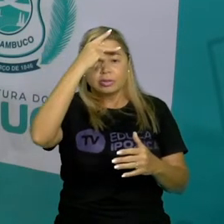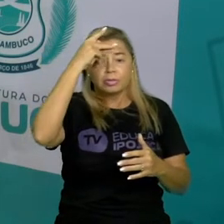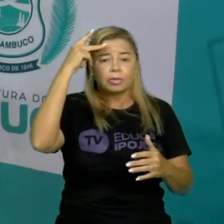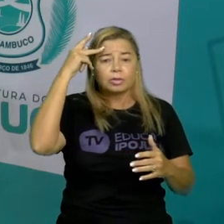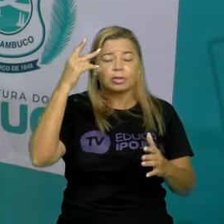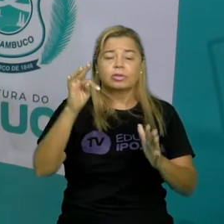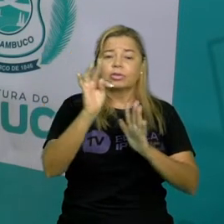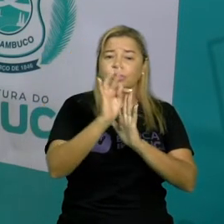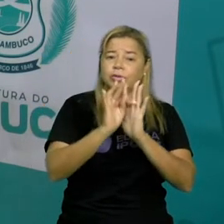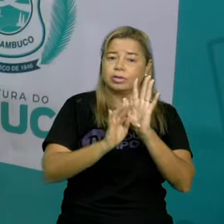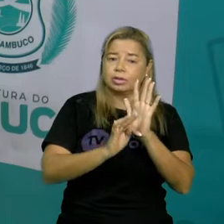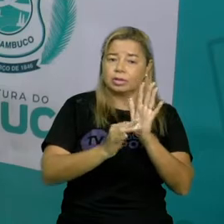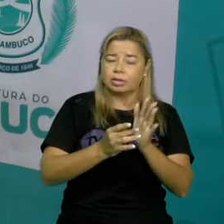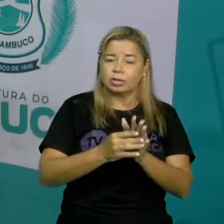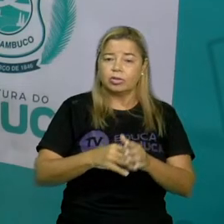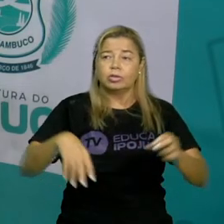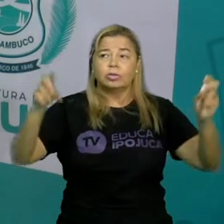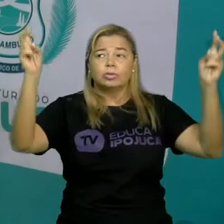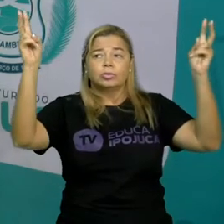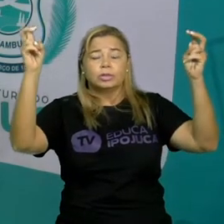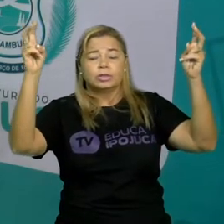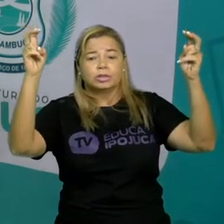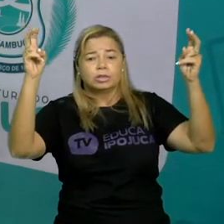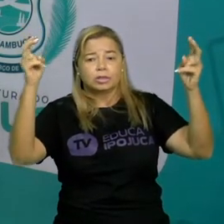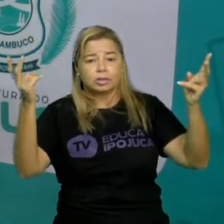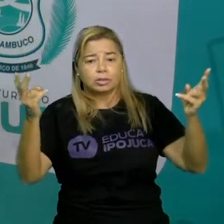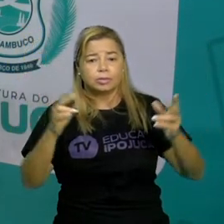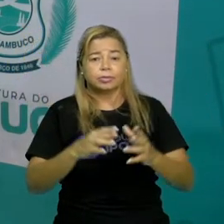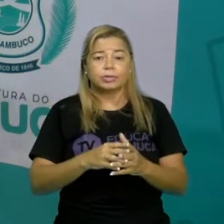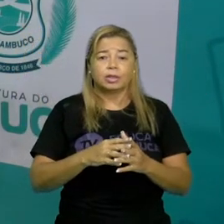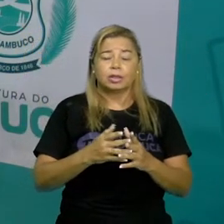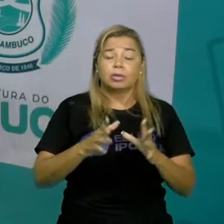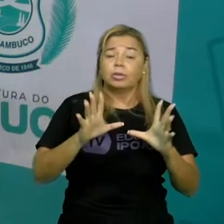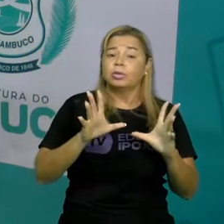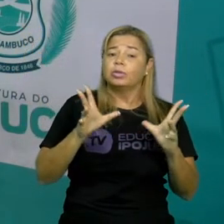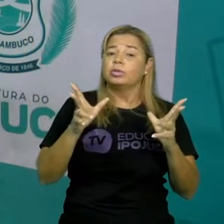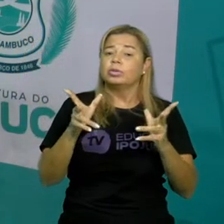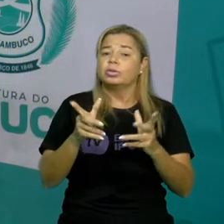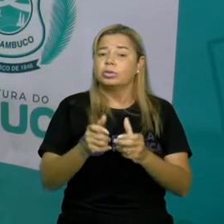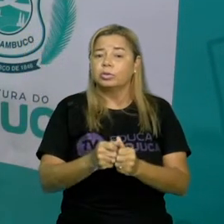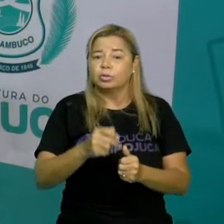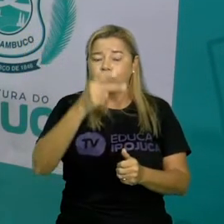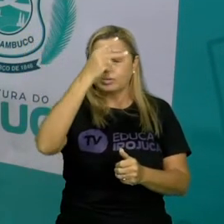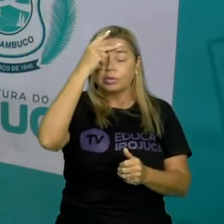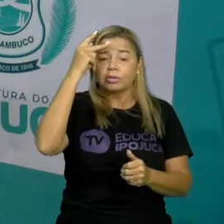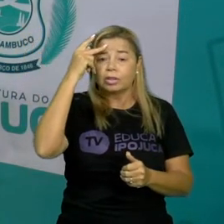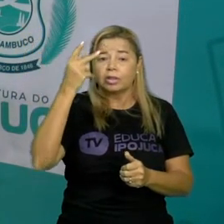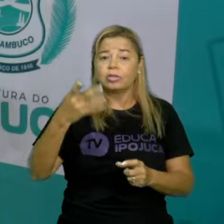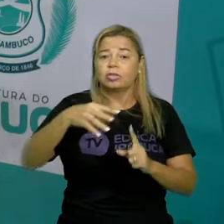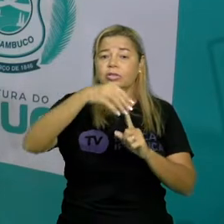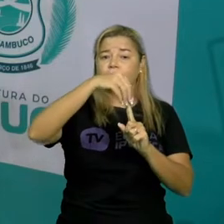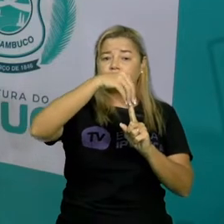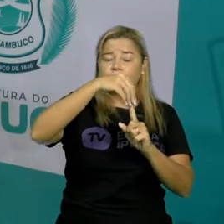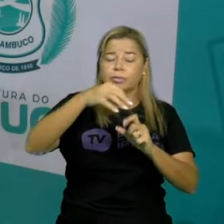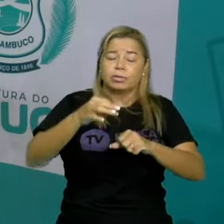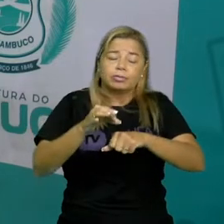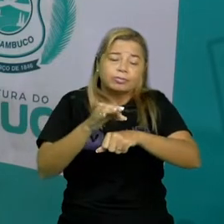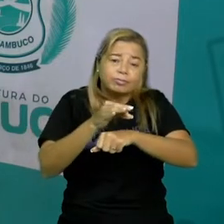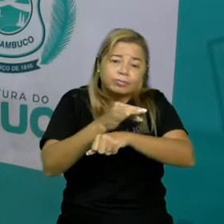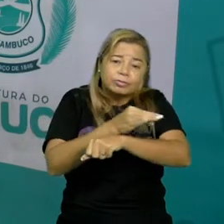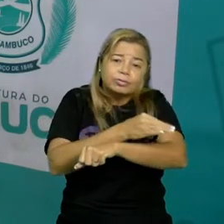formiguinha e a neve quais os personagens são todos aqueles que aparecem lá a principal é a formiguinha